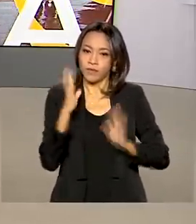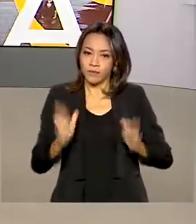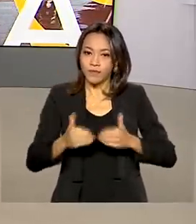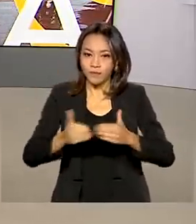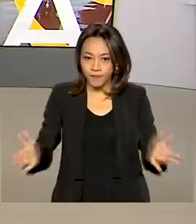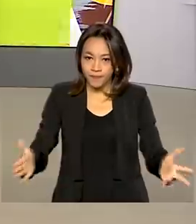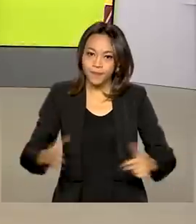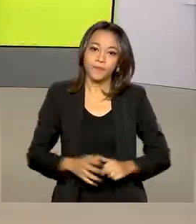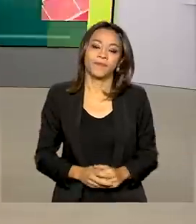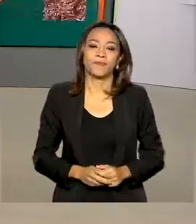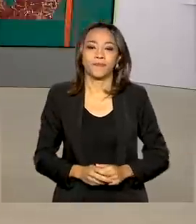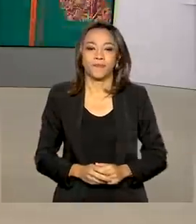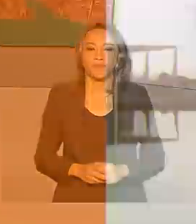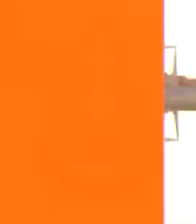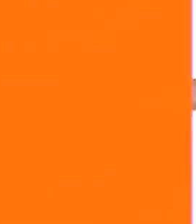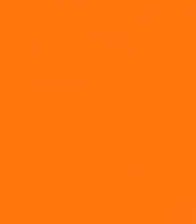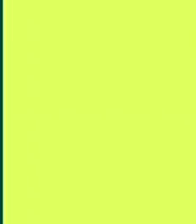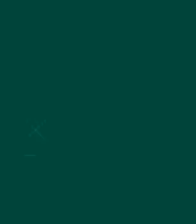está no ar.